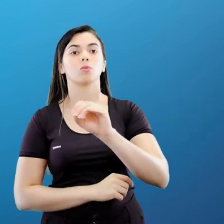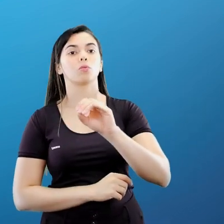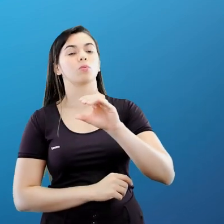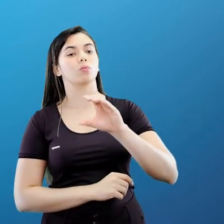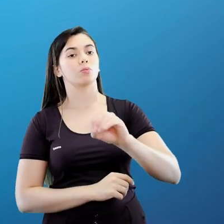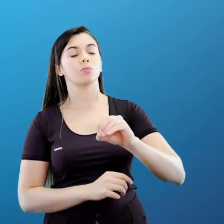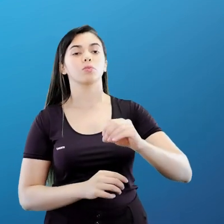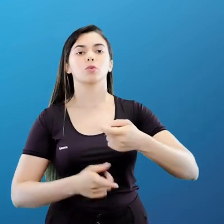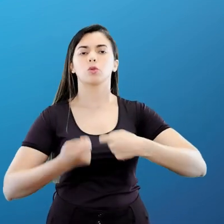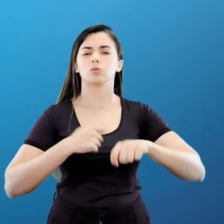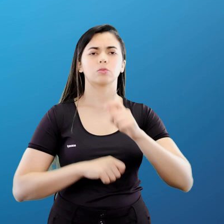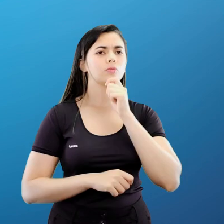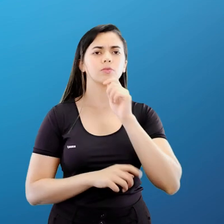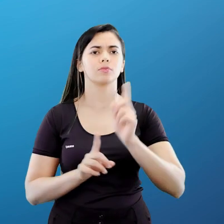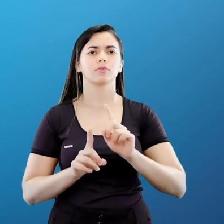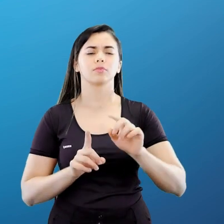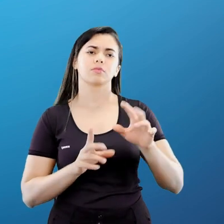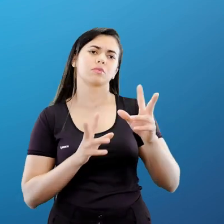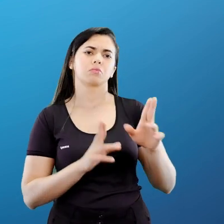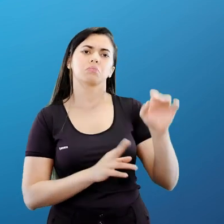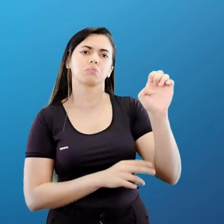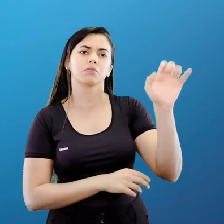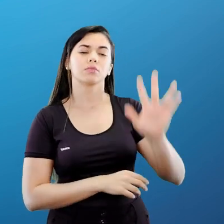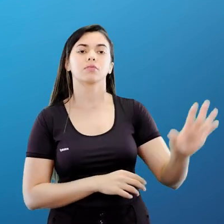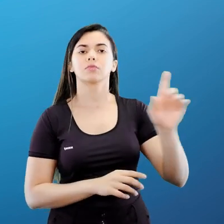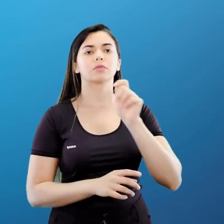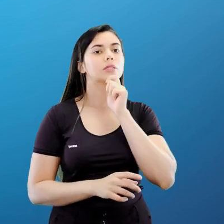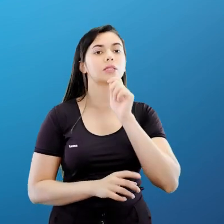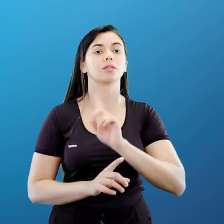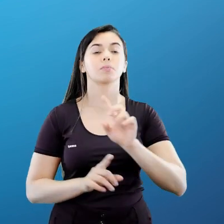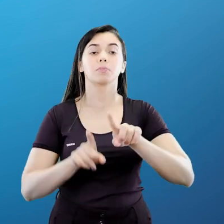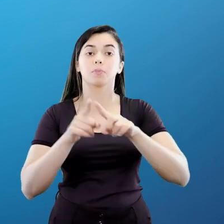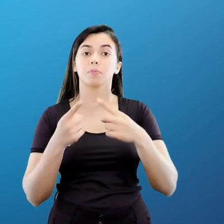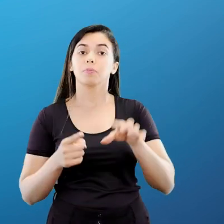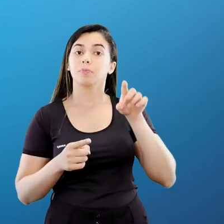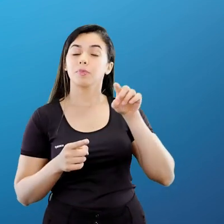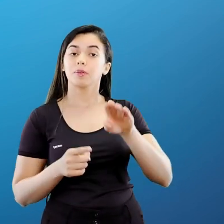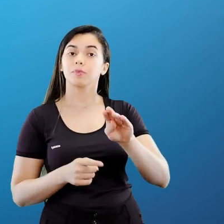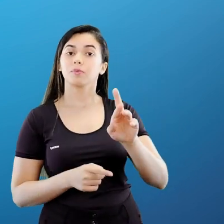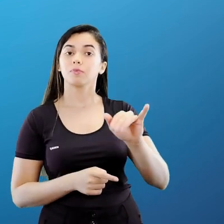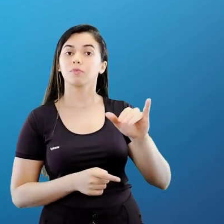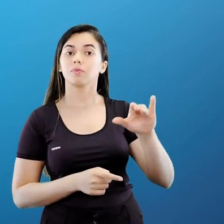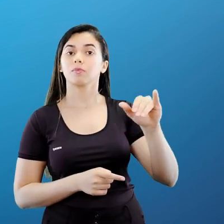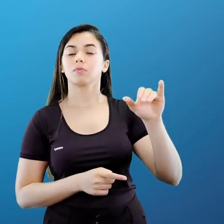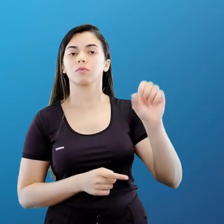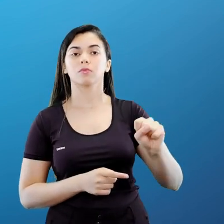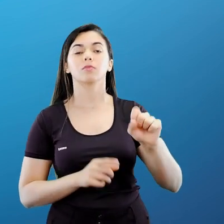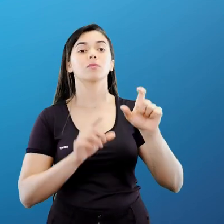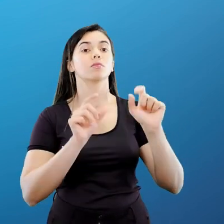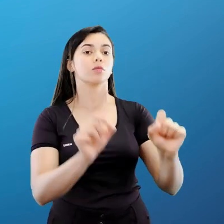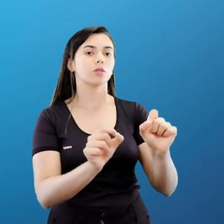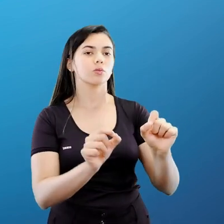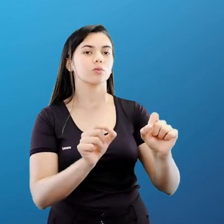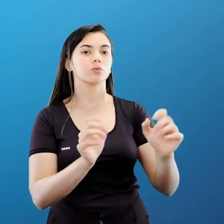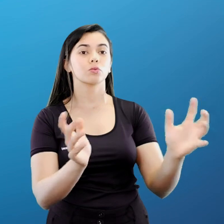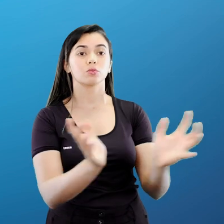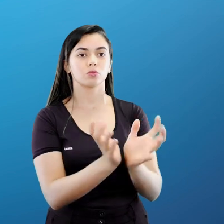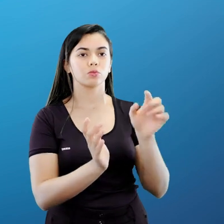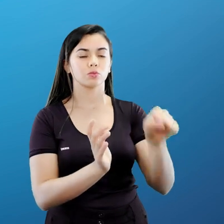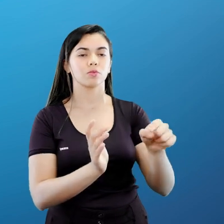Não é um bloco como a União Europeia e o Mercosul. É um grupo, os BRICS. Um grupo onde as principais nações que estão